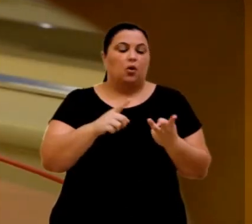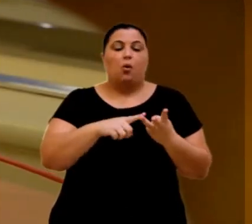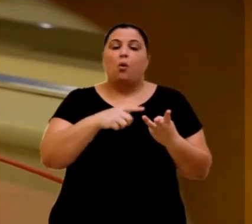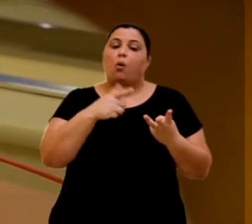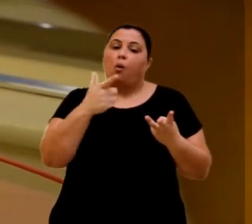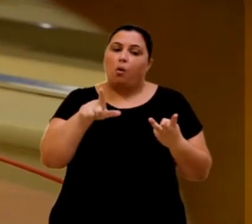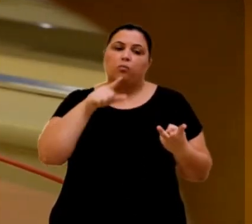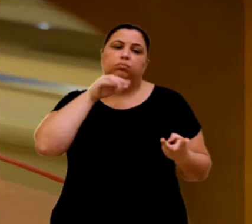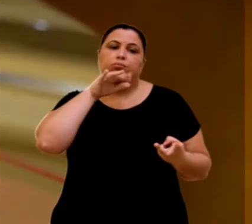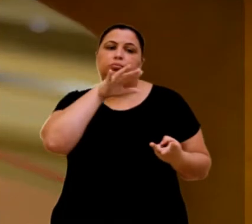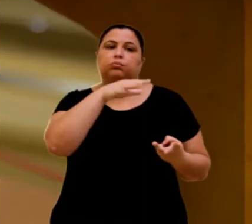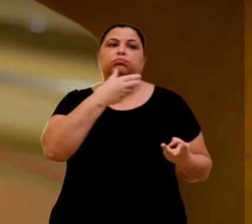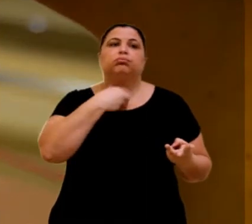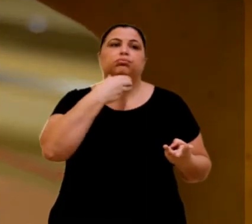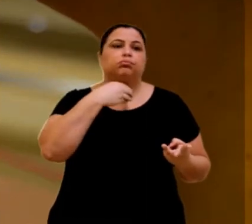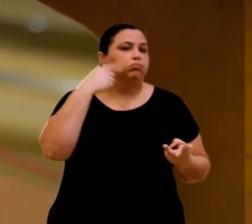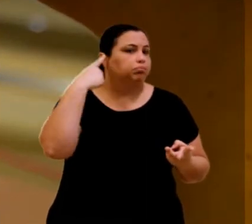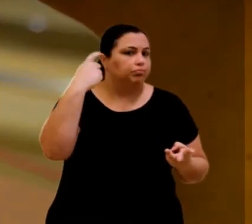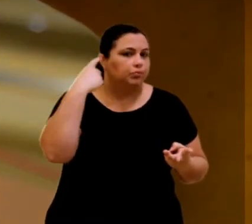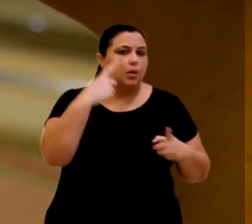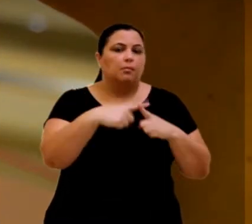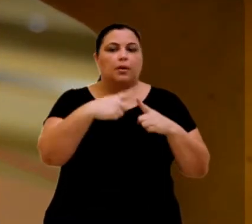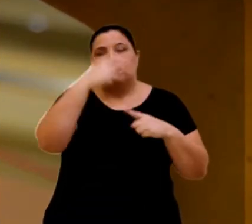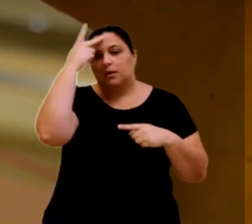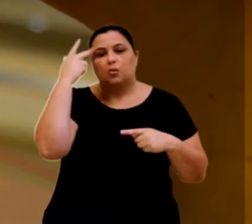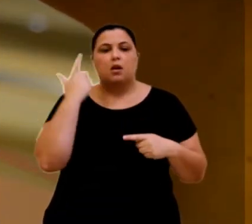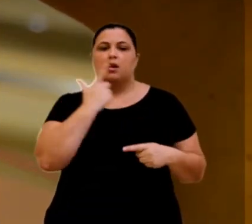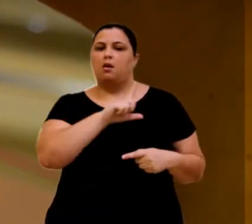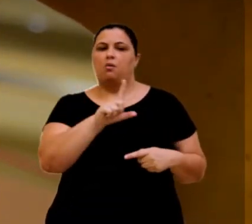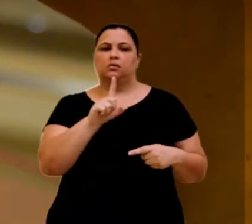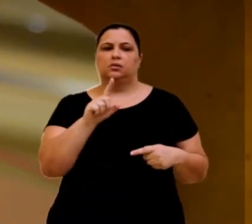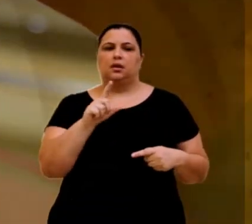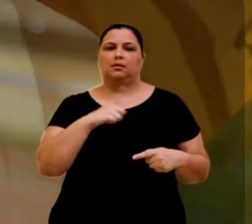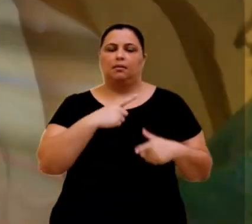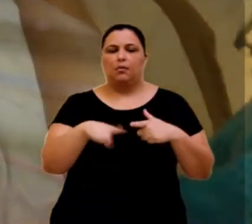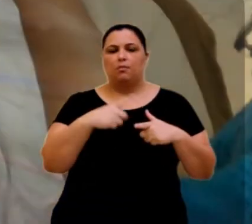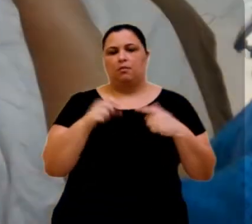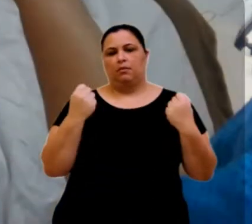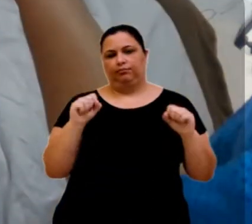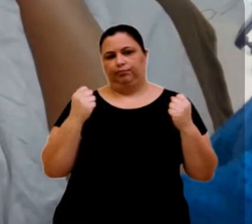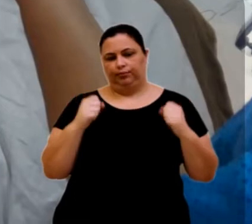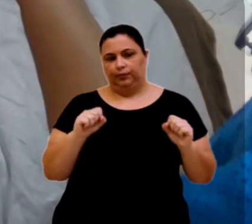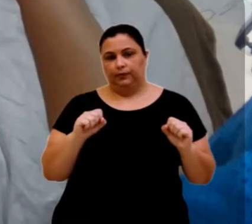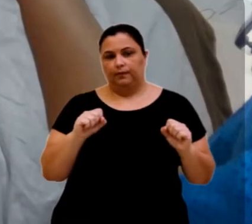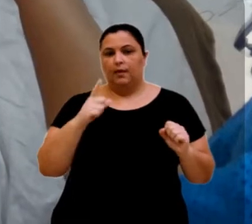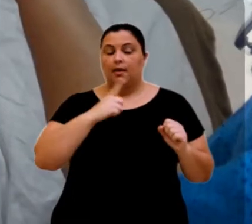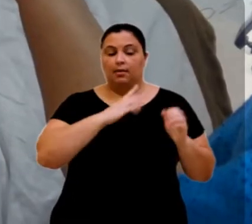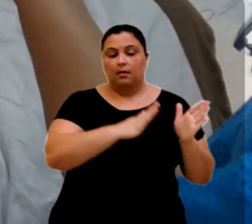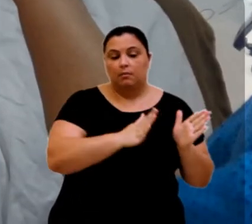nenhuma movimentação motora ou que precisam poupar energia física. Durante todo o processo de